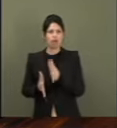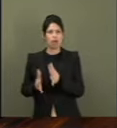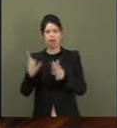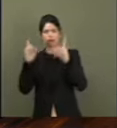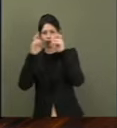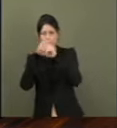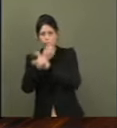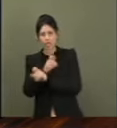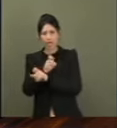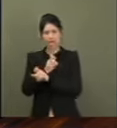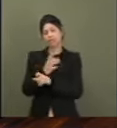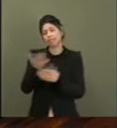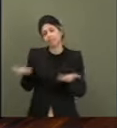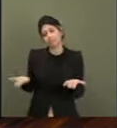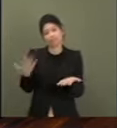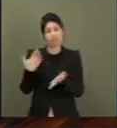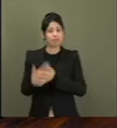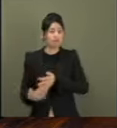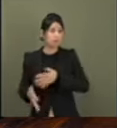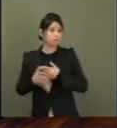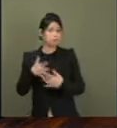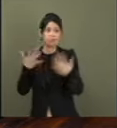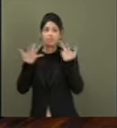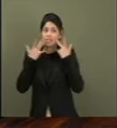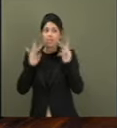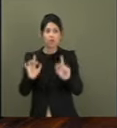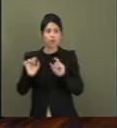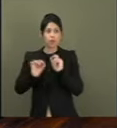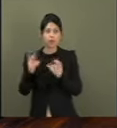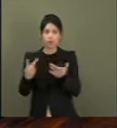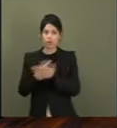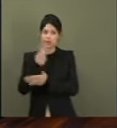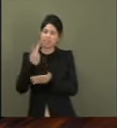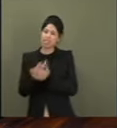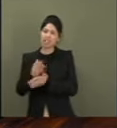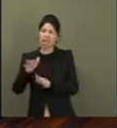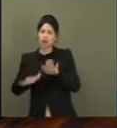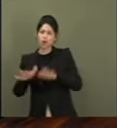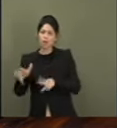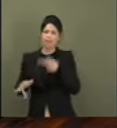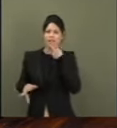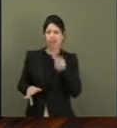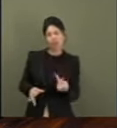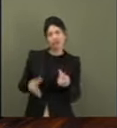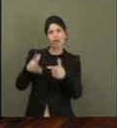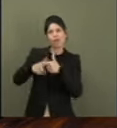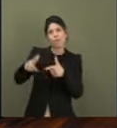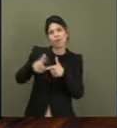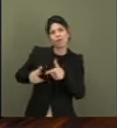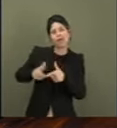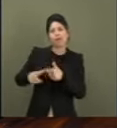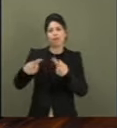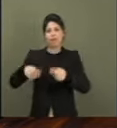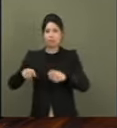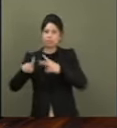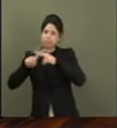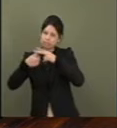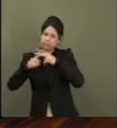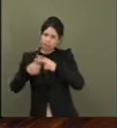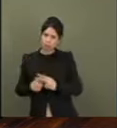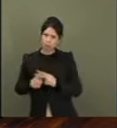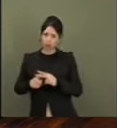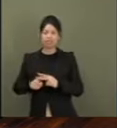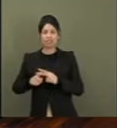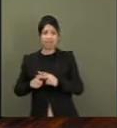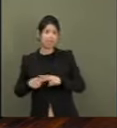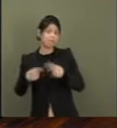ou por um motivo que, às vezes, alegavam que tinha um problema de redação, e